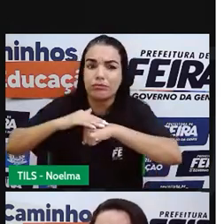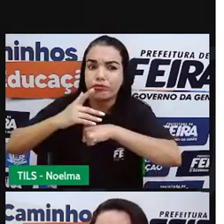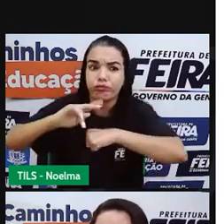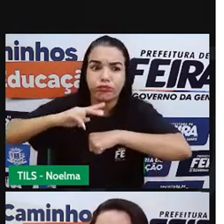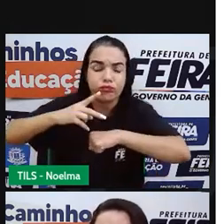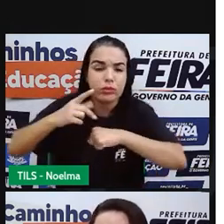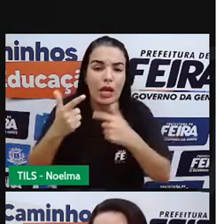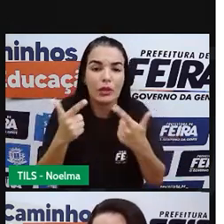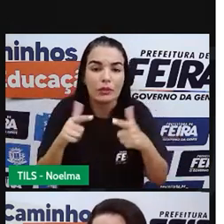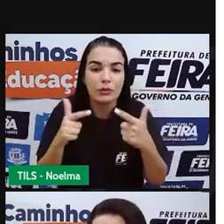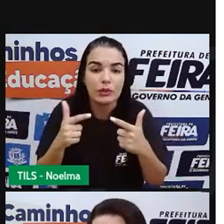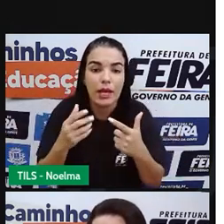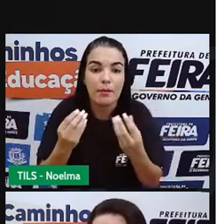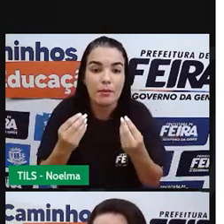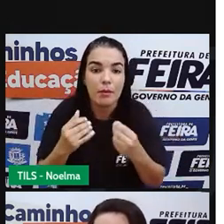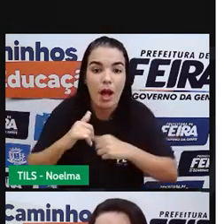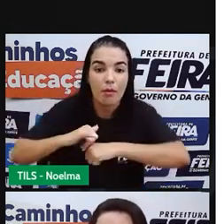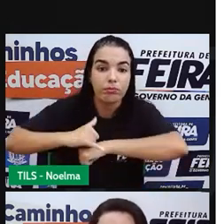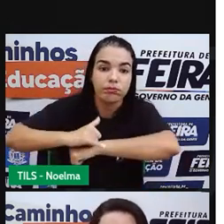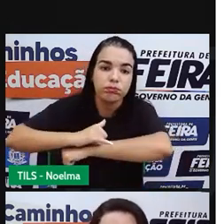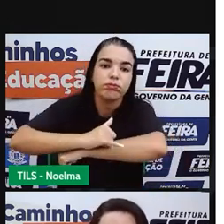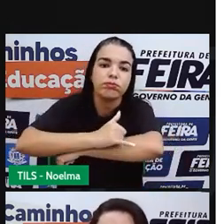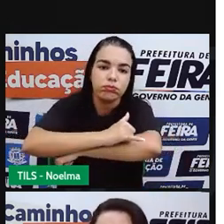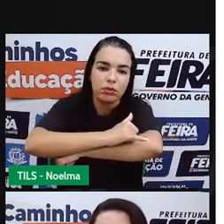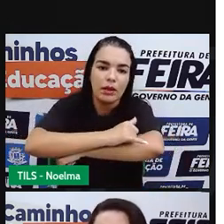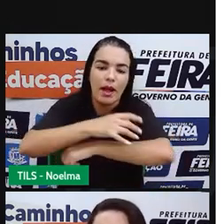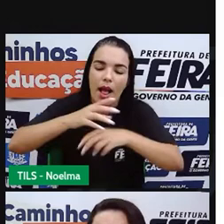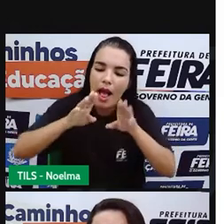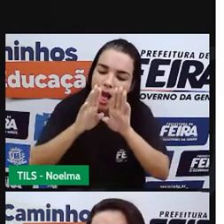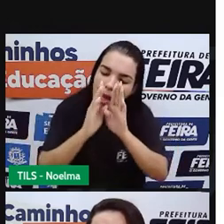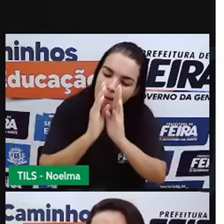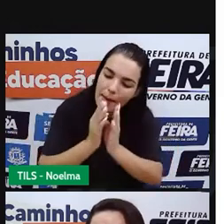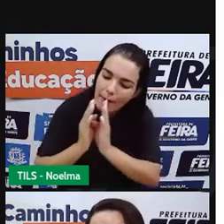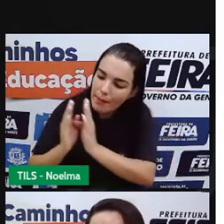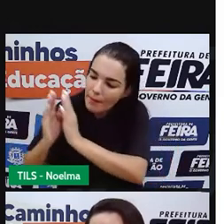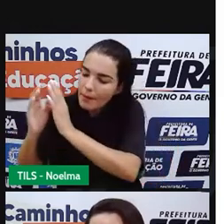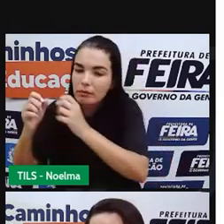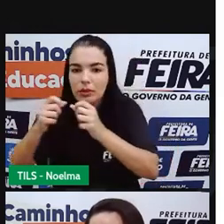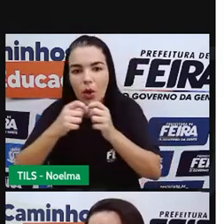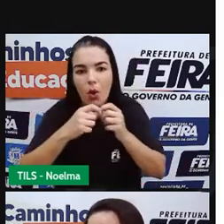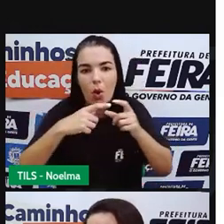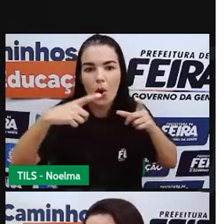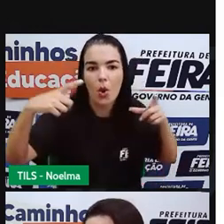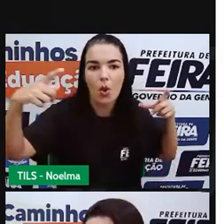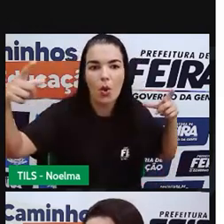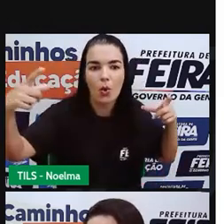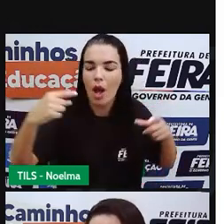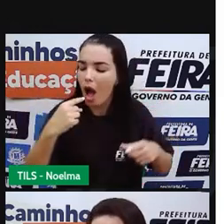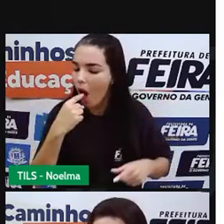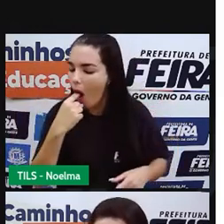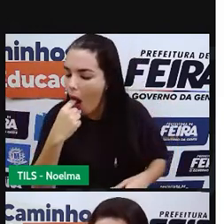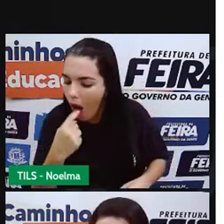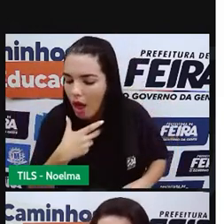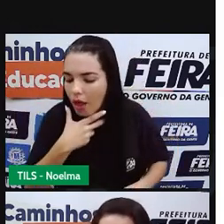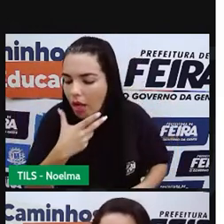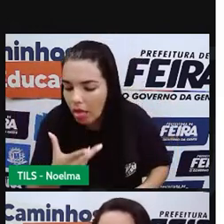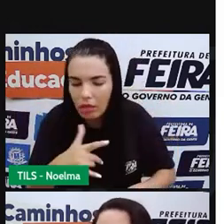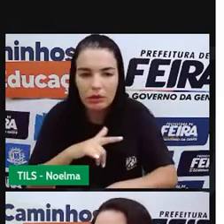Sem nítido ganho de peso. Longos períodos de tempo no banheiro para induzir o vômito.